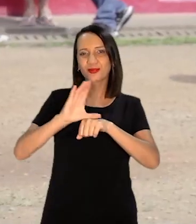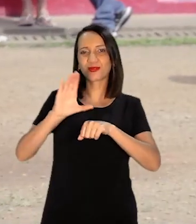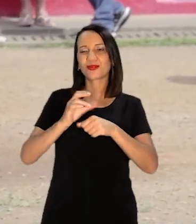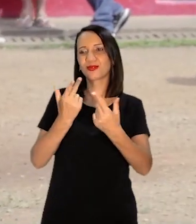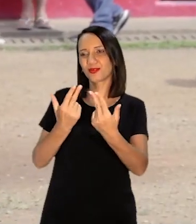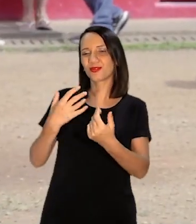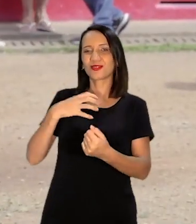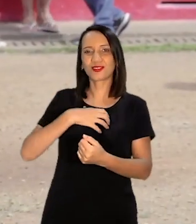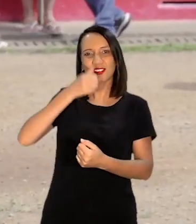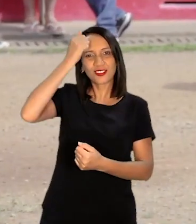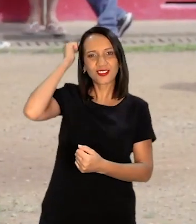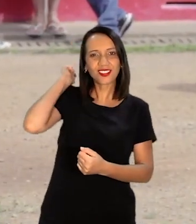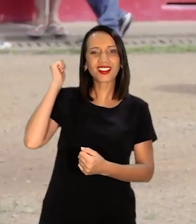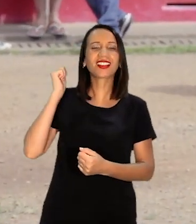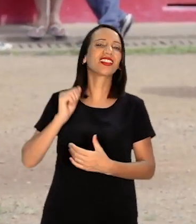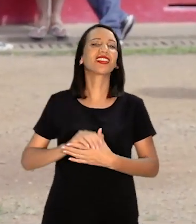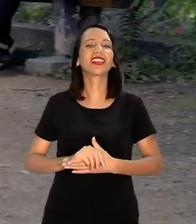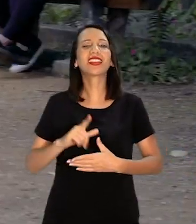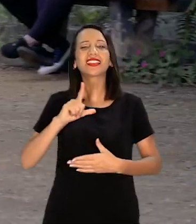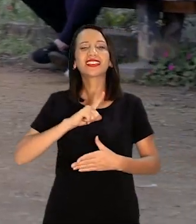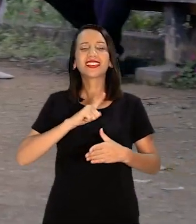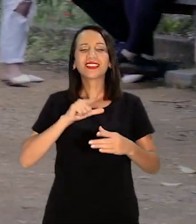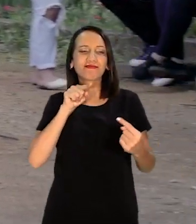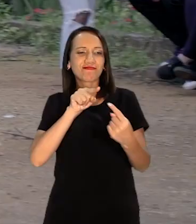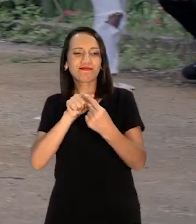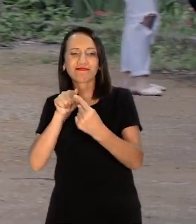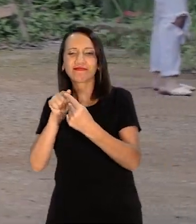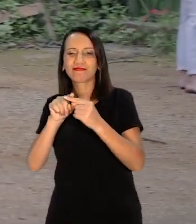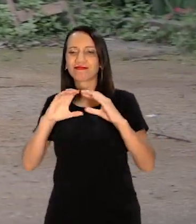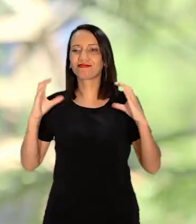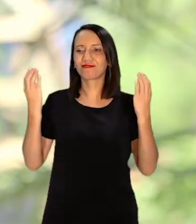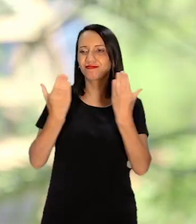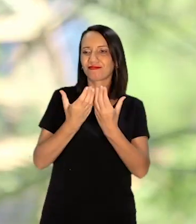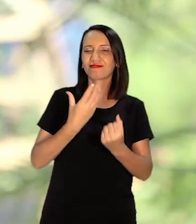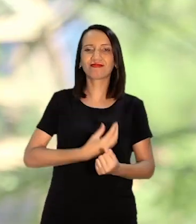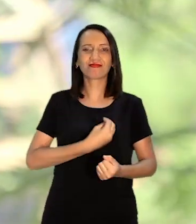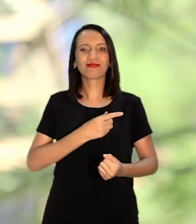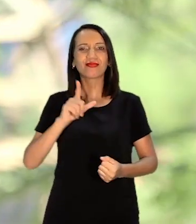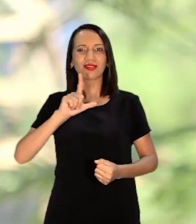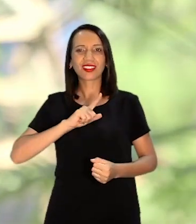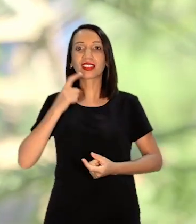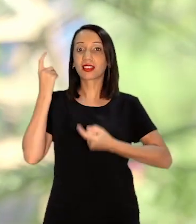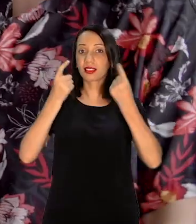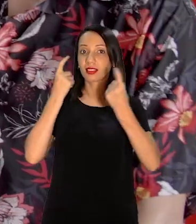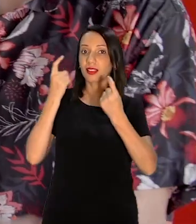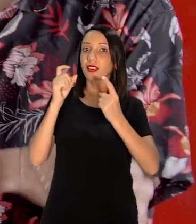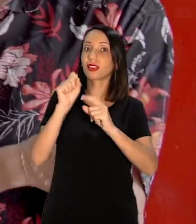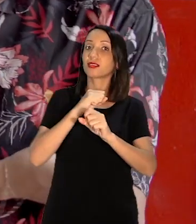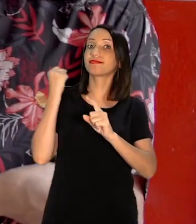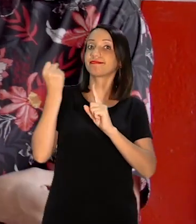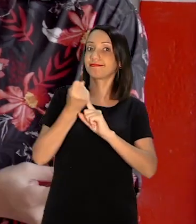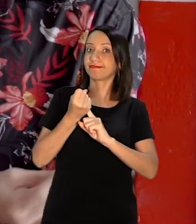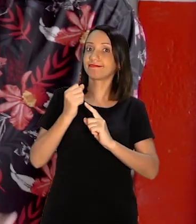E acho que tem muito a ver Pelo senso de comunidade Que a gente tem E também de preocupação social